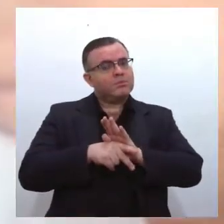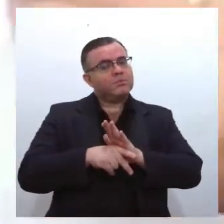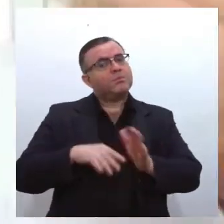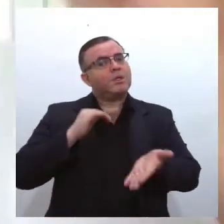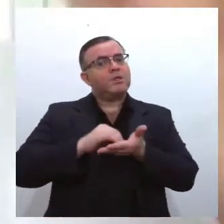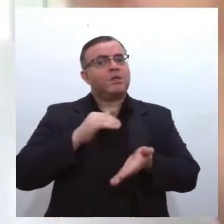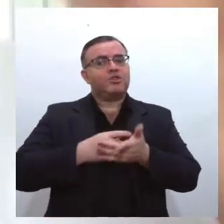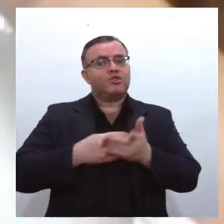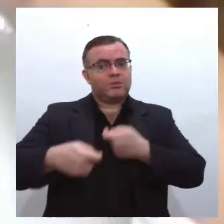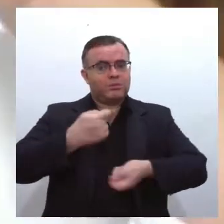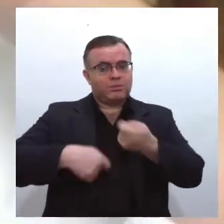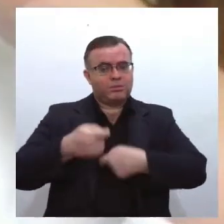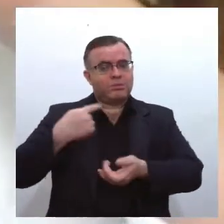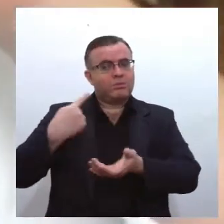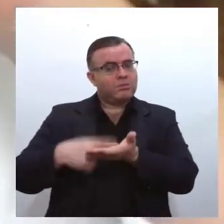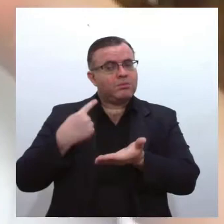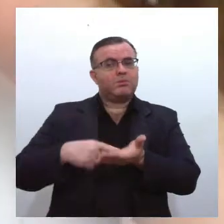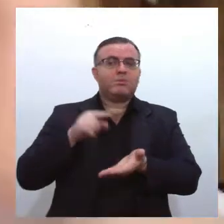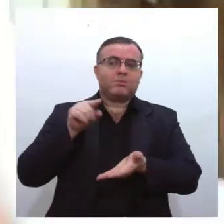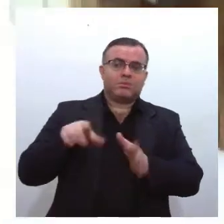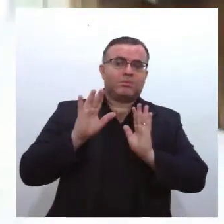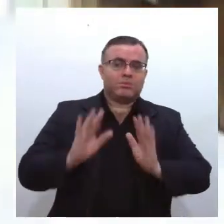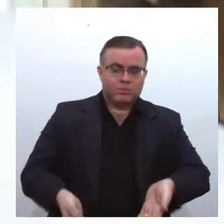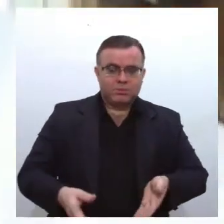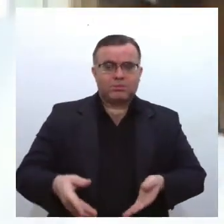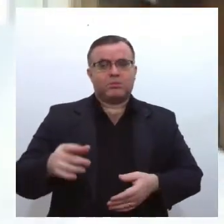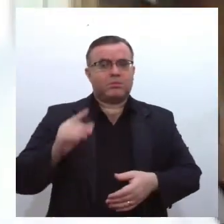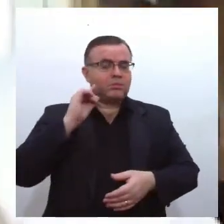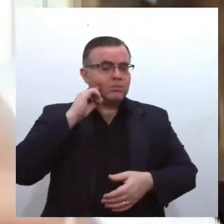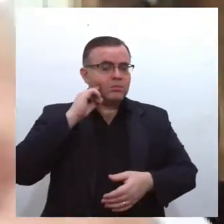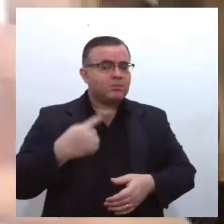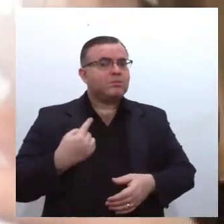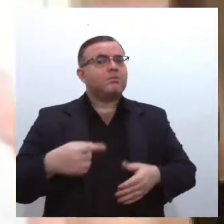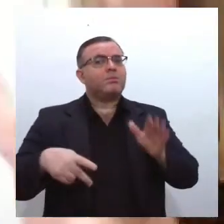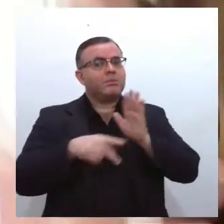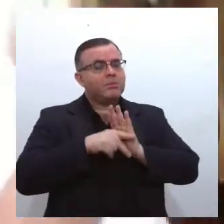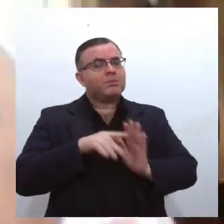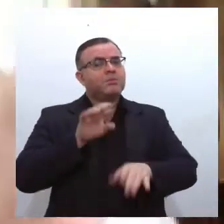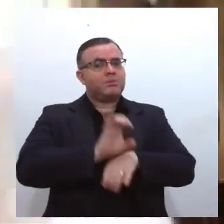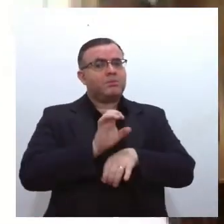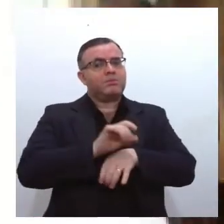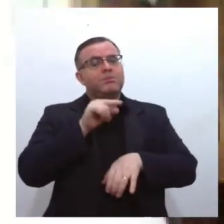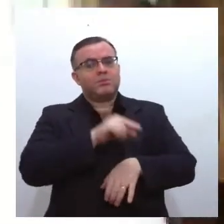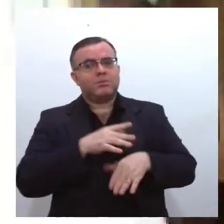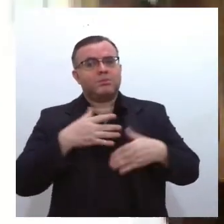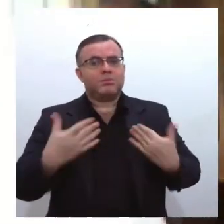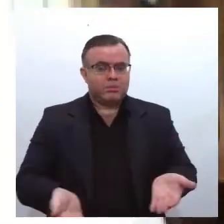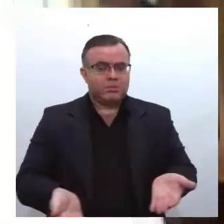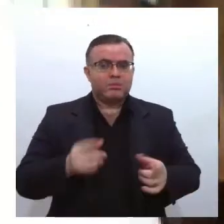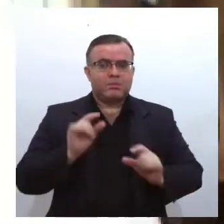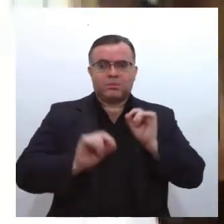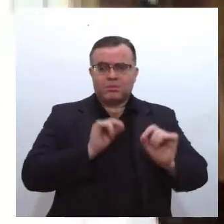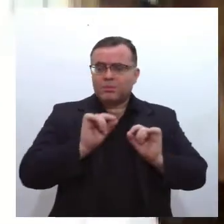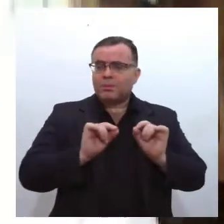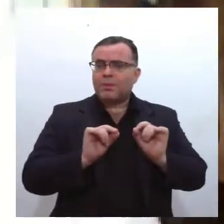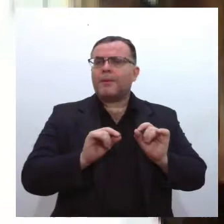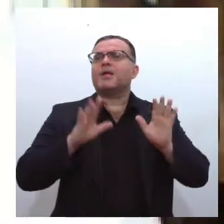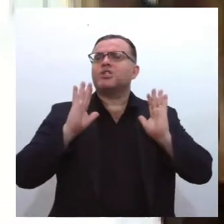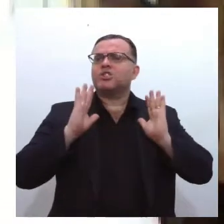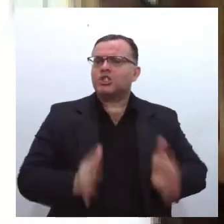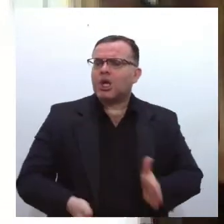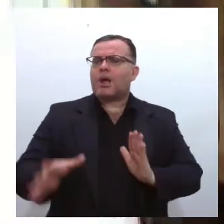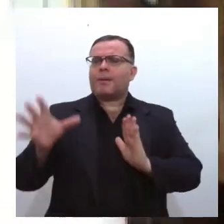teve a aquiescência, inclusive, da Procuradoria-Geral do Estado. É um projeto que está redondamente concluído